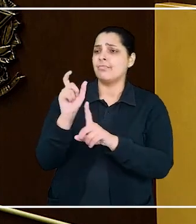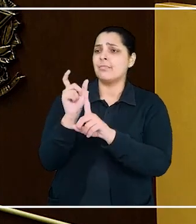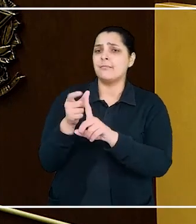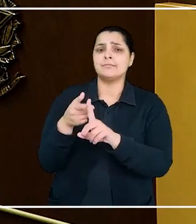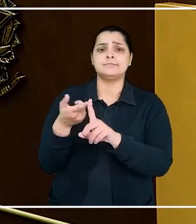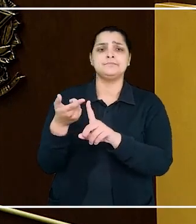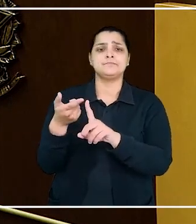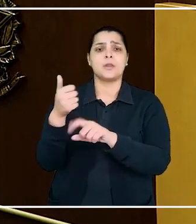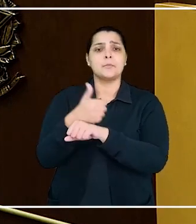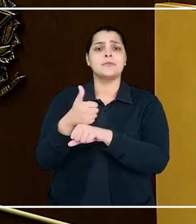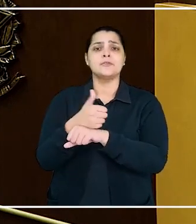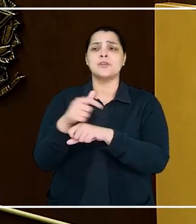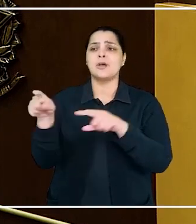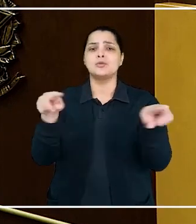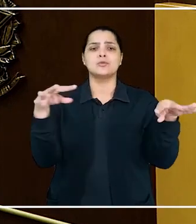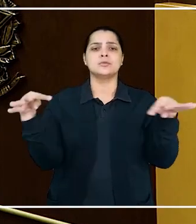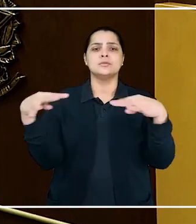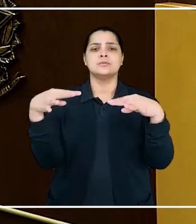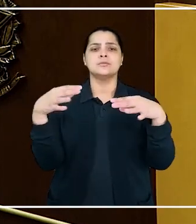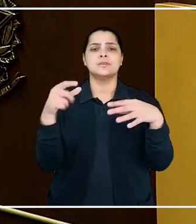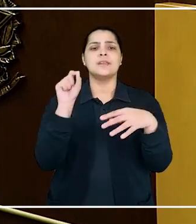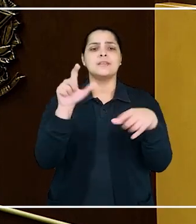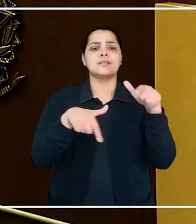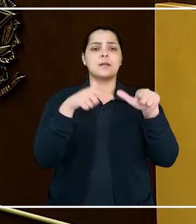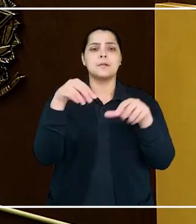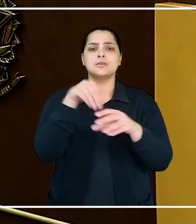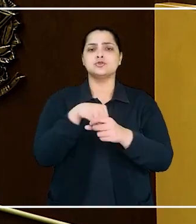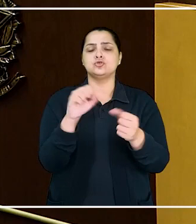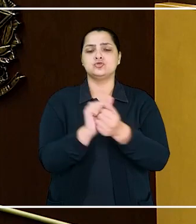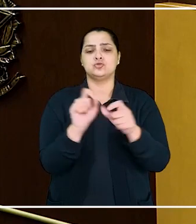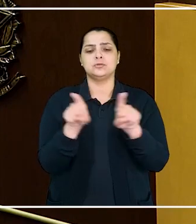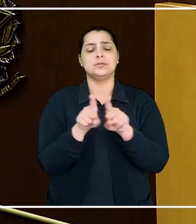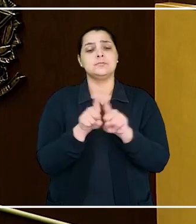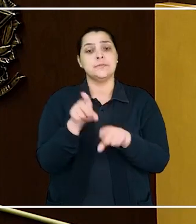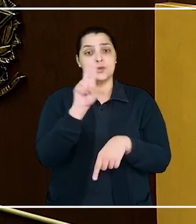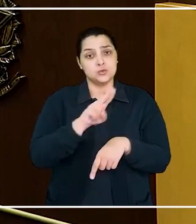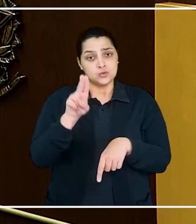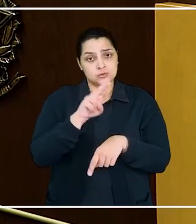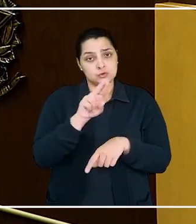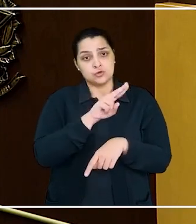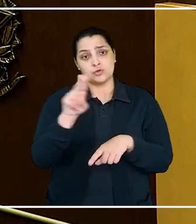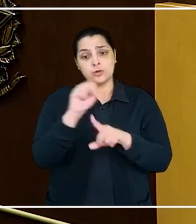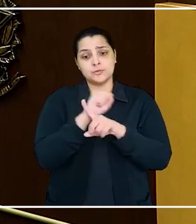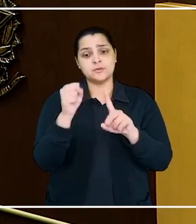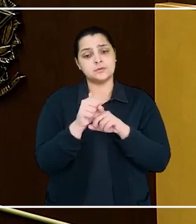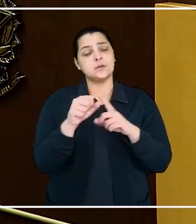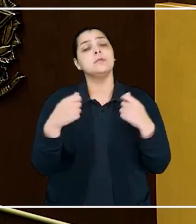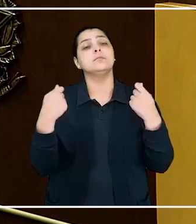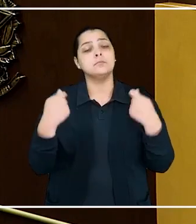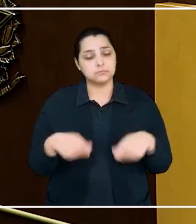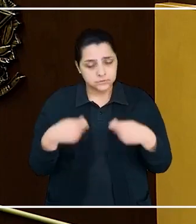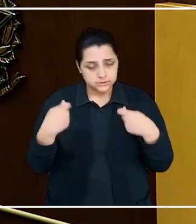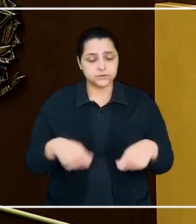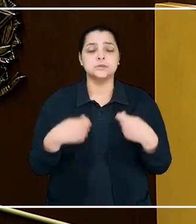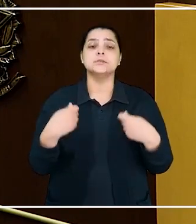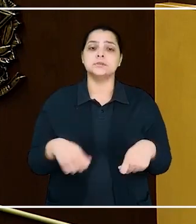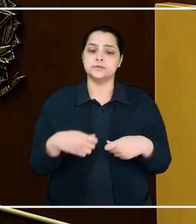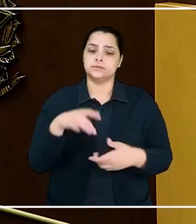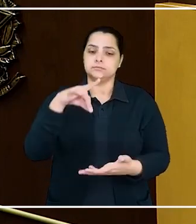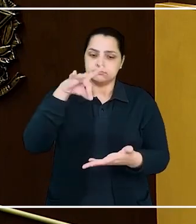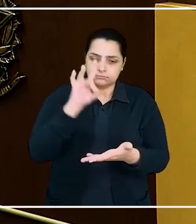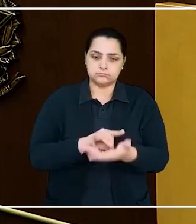profissional diante de colegas. Nesse contexto, a utilização do nome social era medida necessária para a